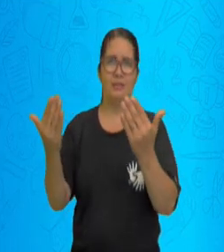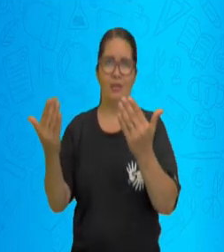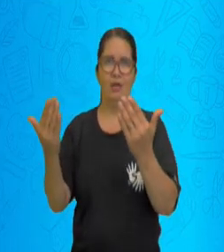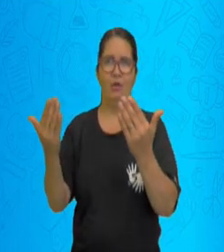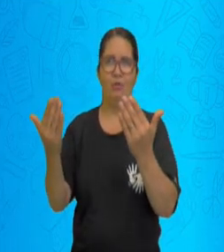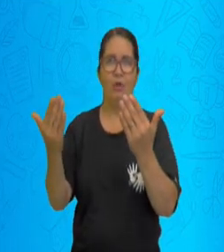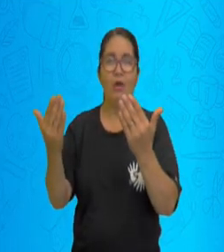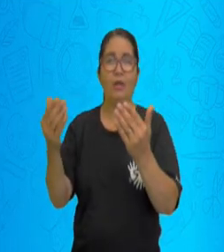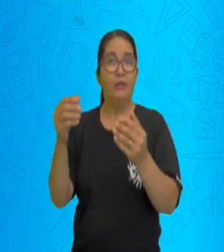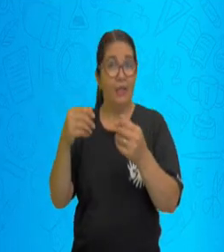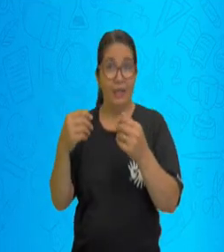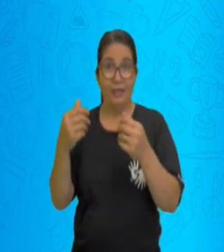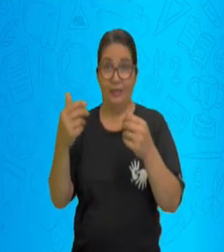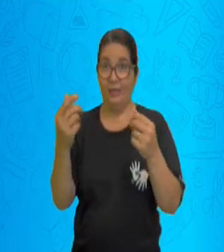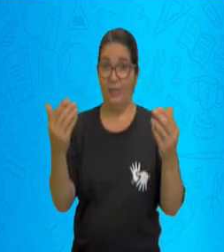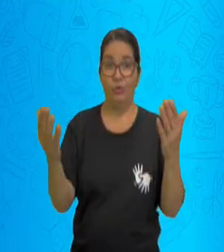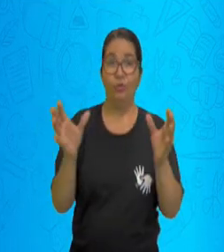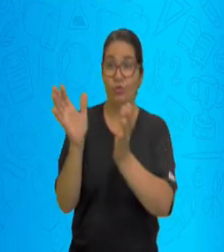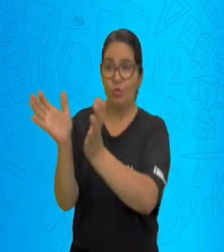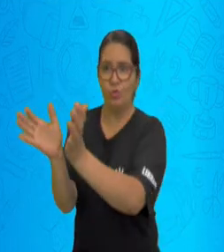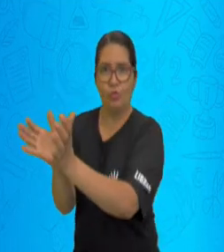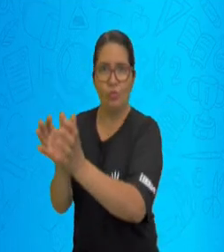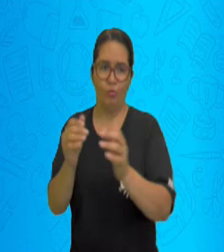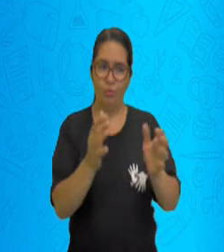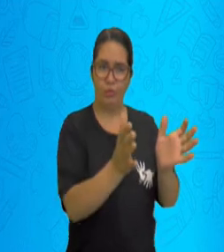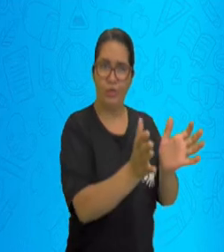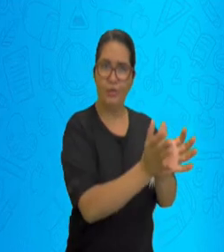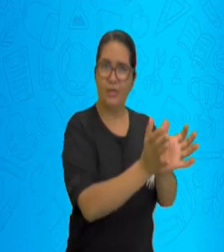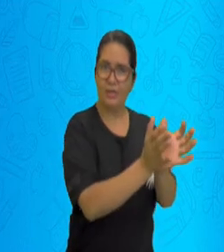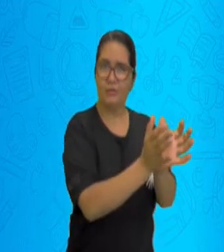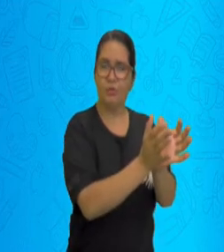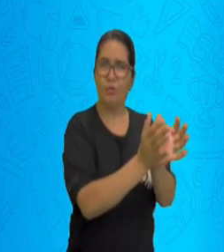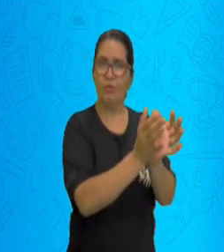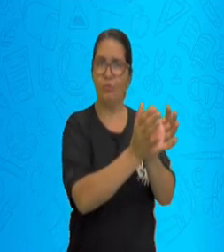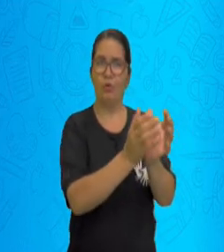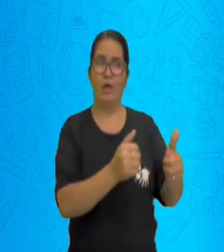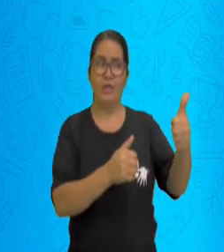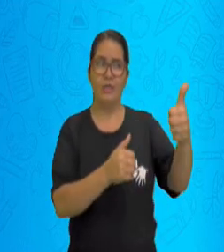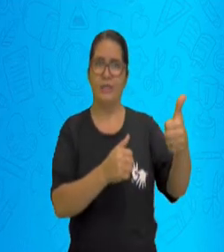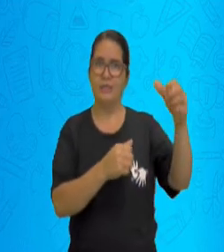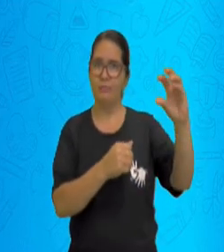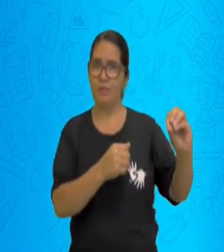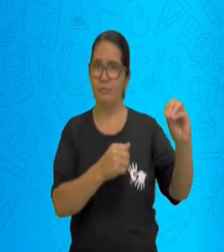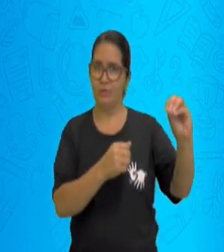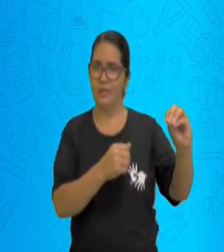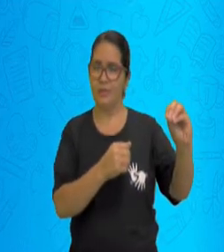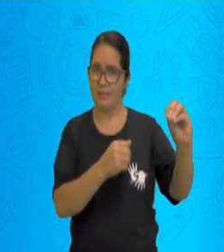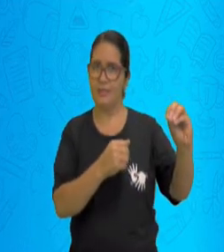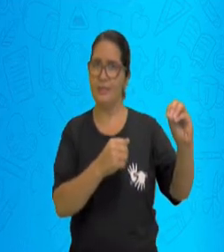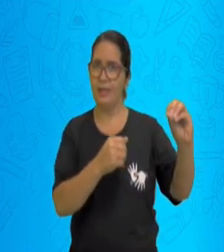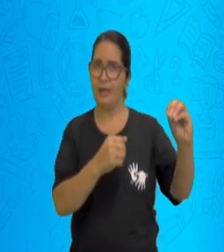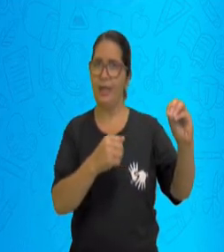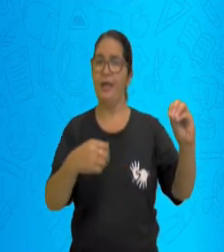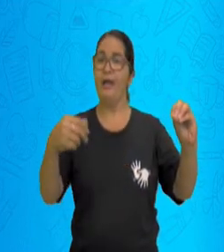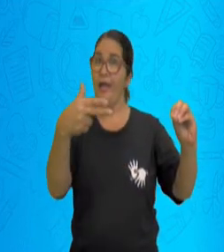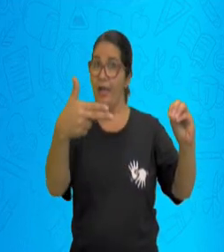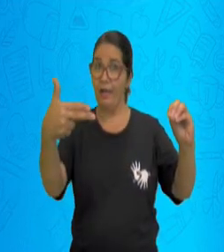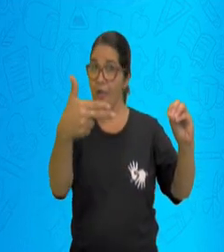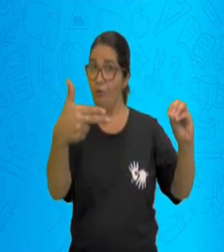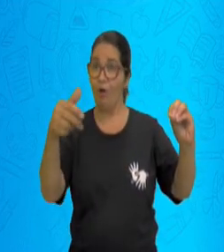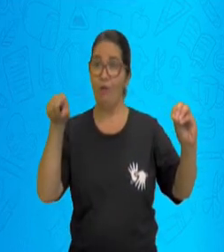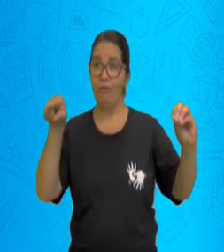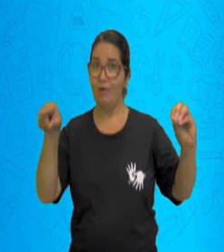um termo de igualdade? Sim, eu posso dizer que esse primeiro membro é igual ao